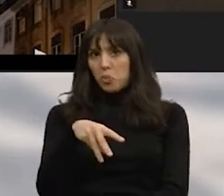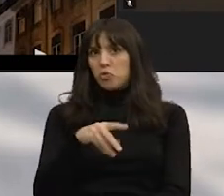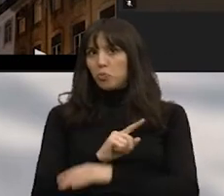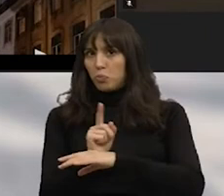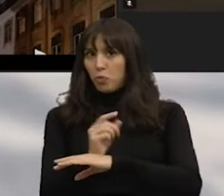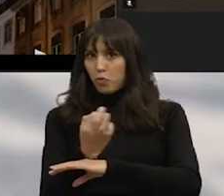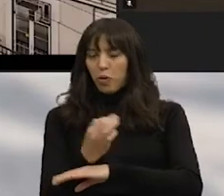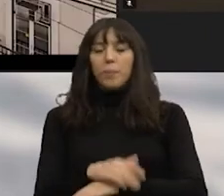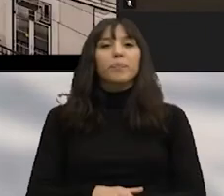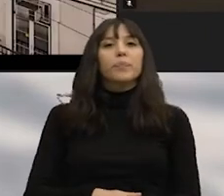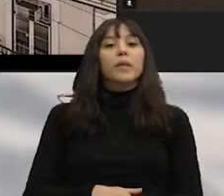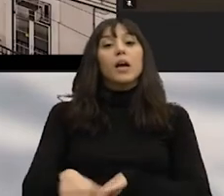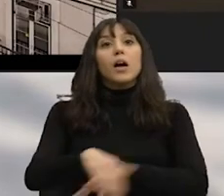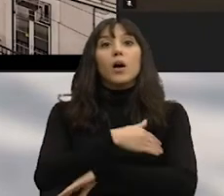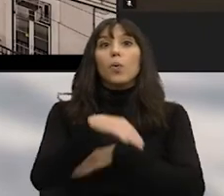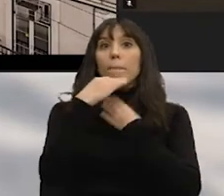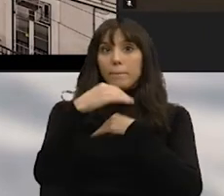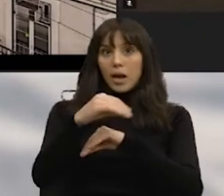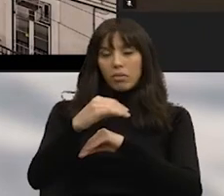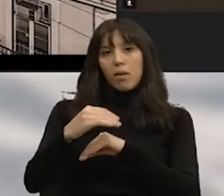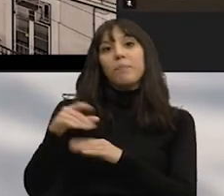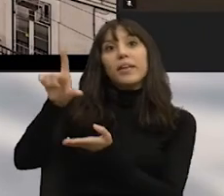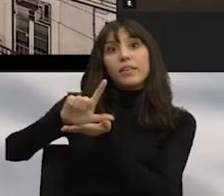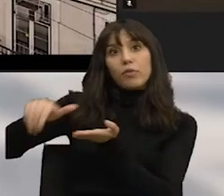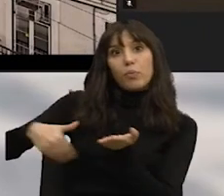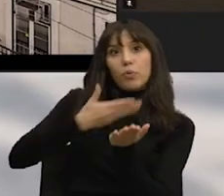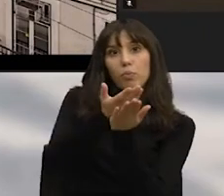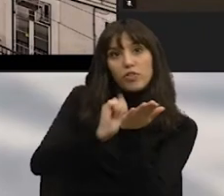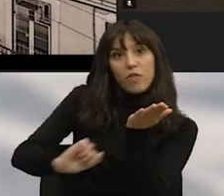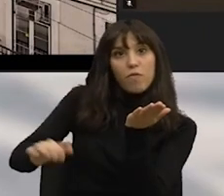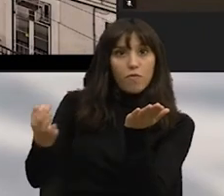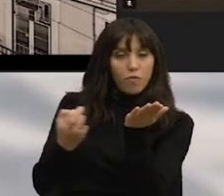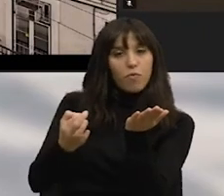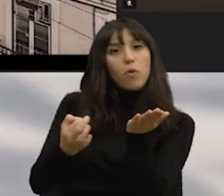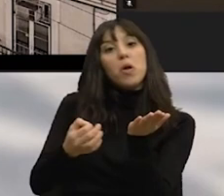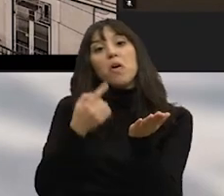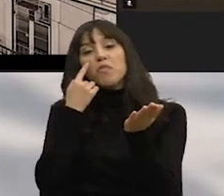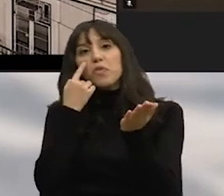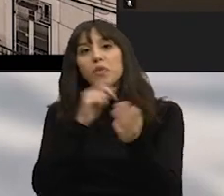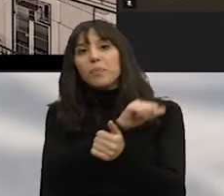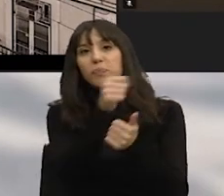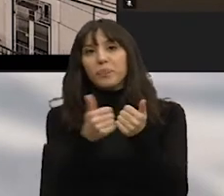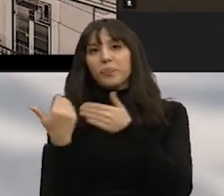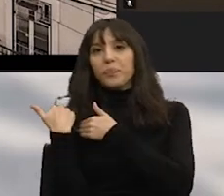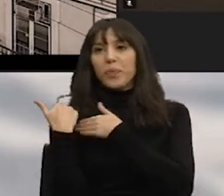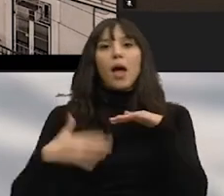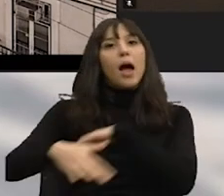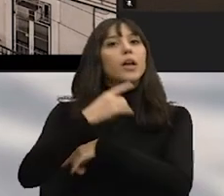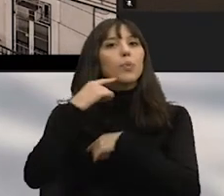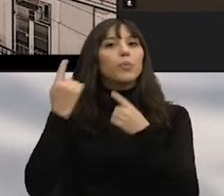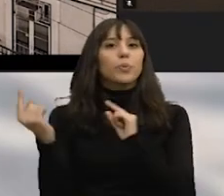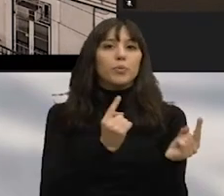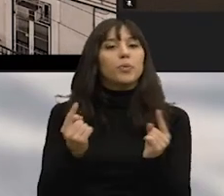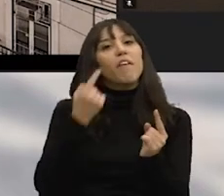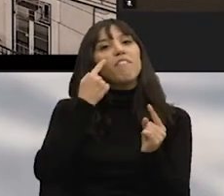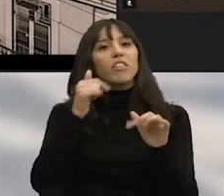A propósito da Rua da Prata, deixamos aqui a proposta do livro, caso o pelouro da mobilidade e do espaço público anda à procura de inspiração.